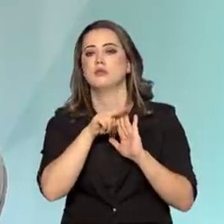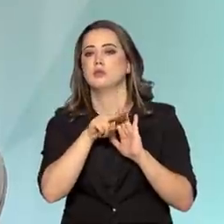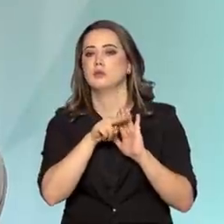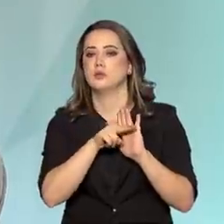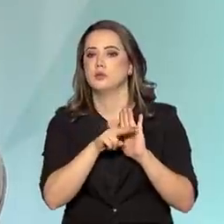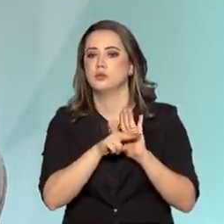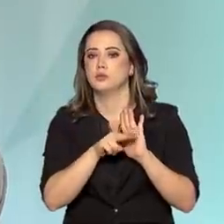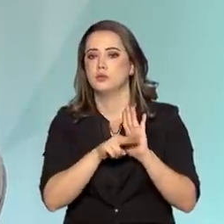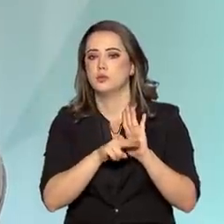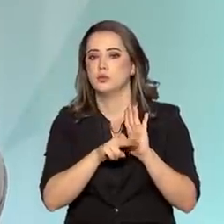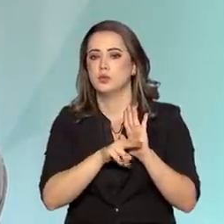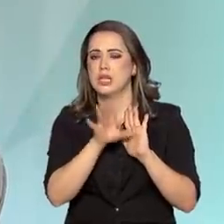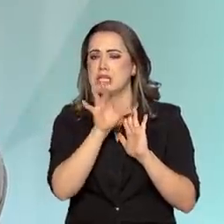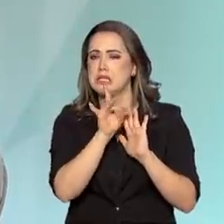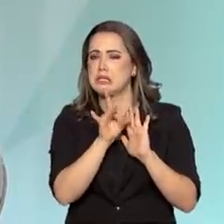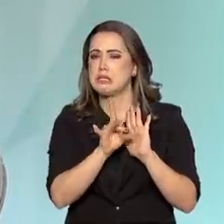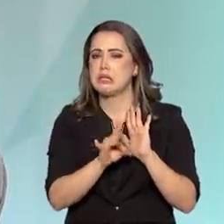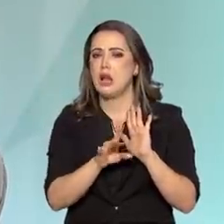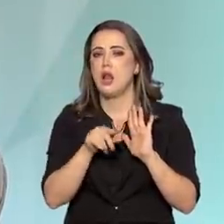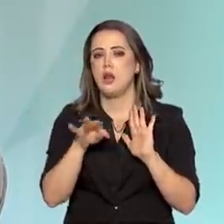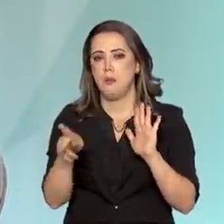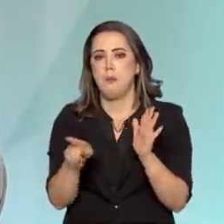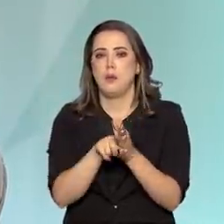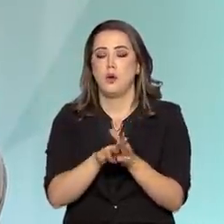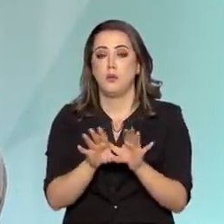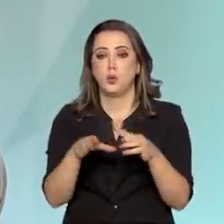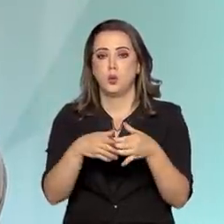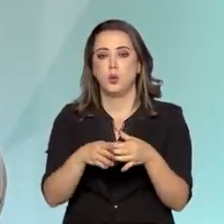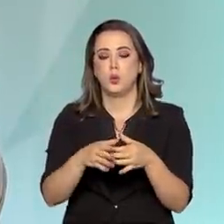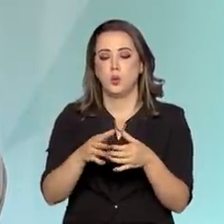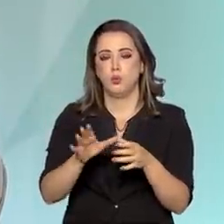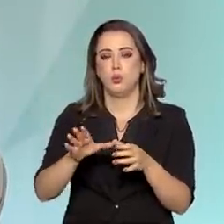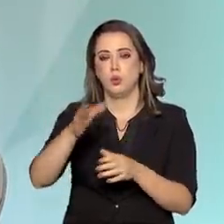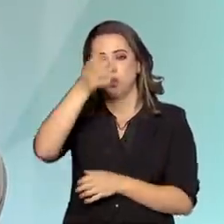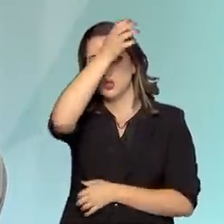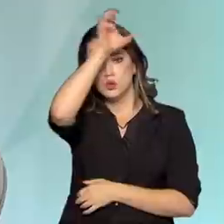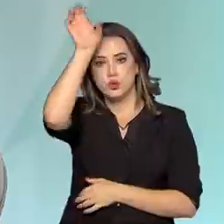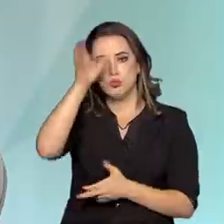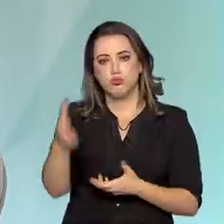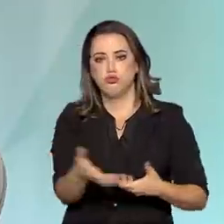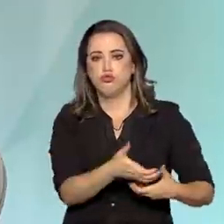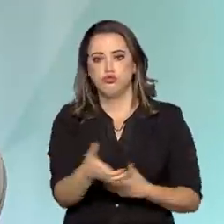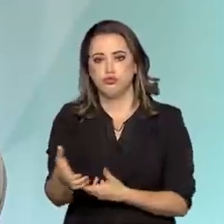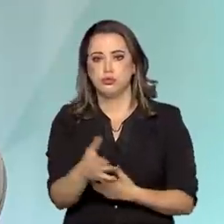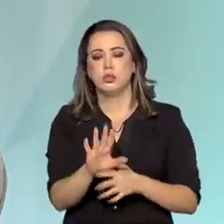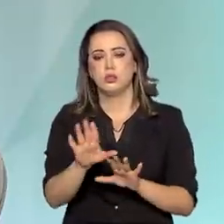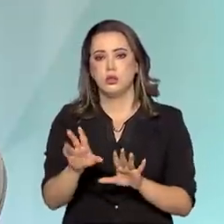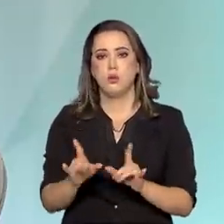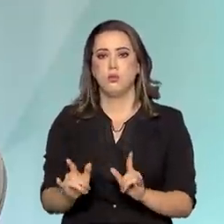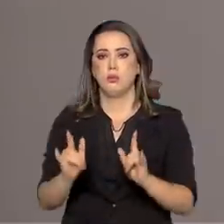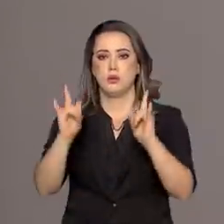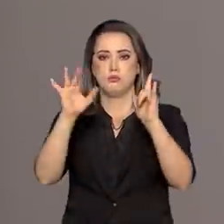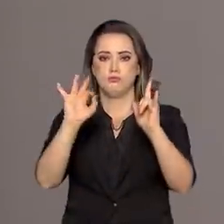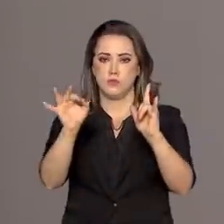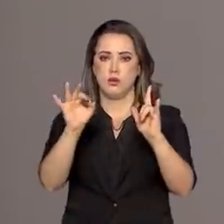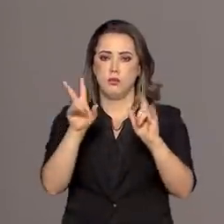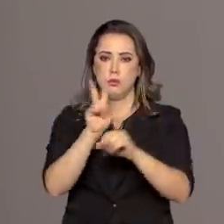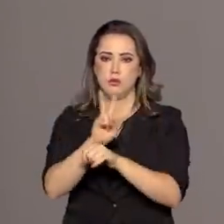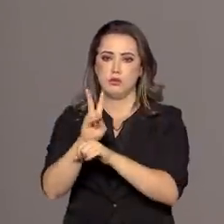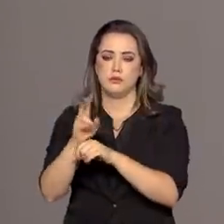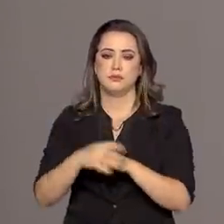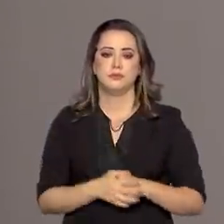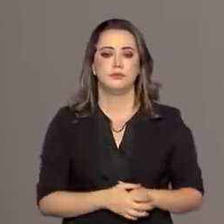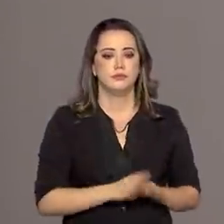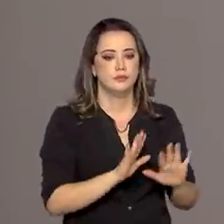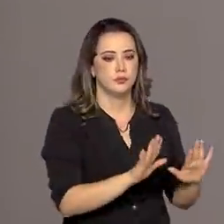a todos os itens exigidos pelo Corpo de Bombeiros, de modo que a Biblioteca Nacional, o prédio sede, estará plenamente protegido. Dificilmente,